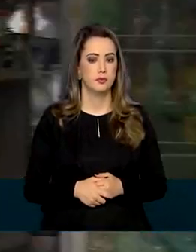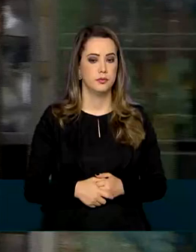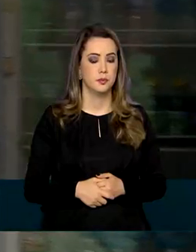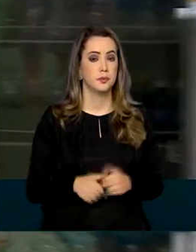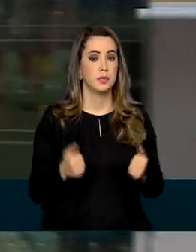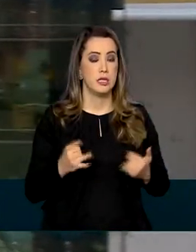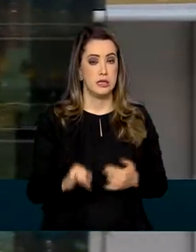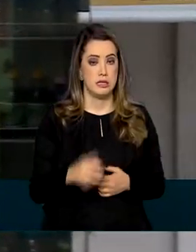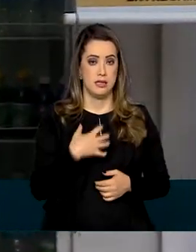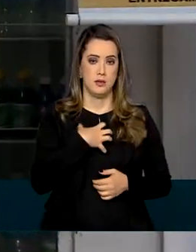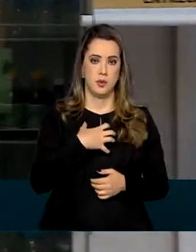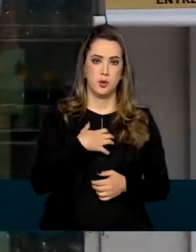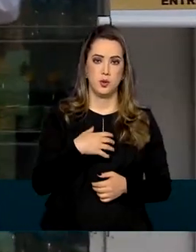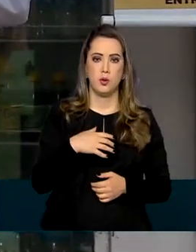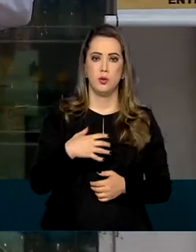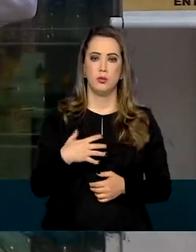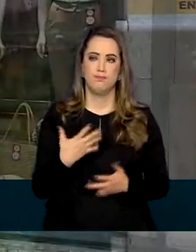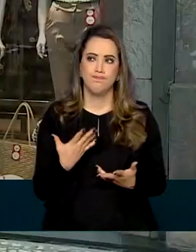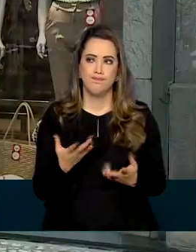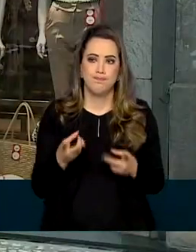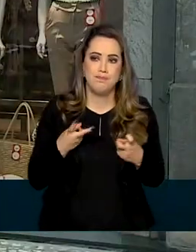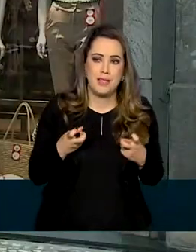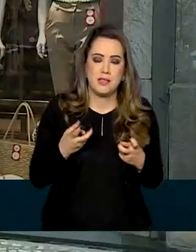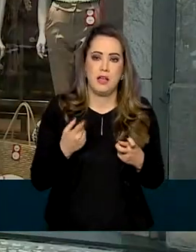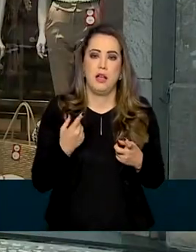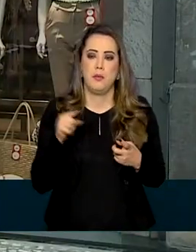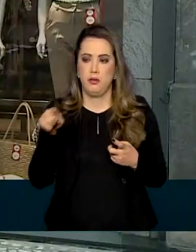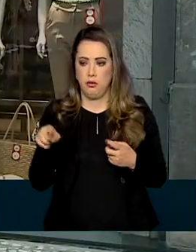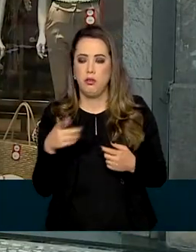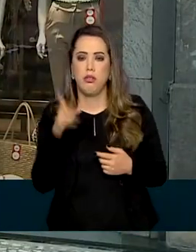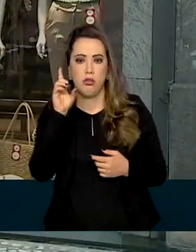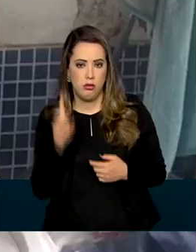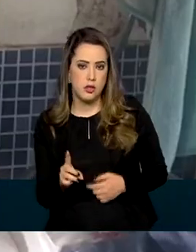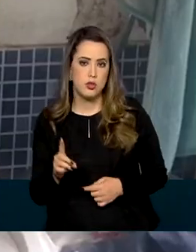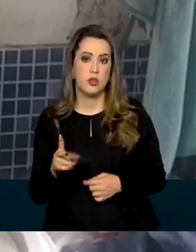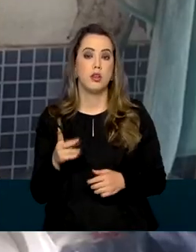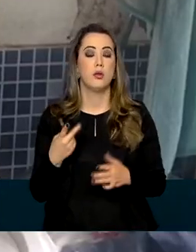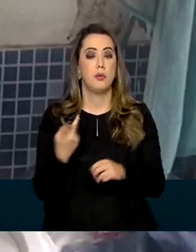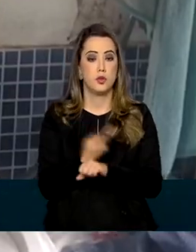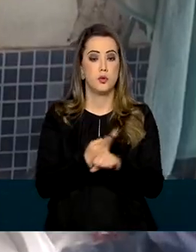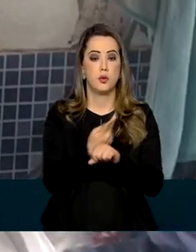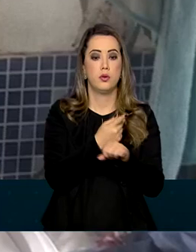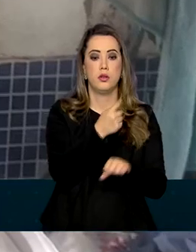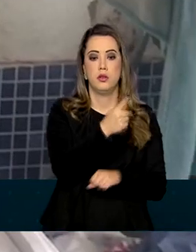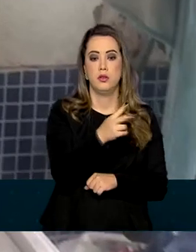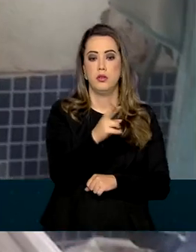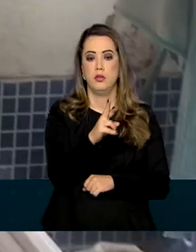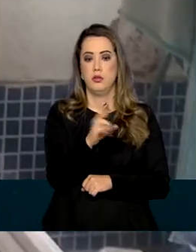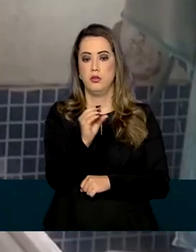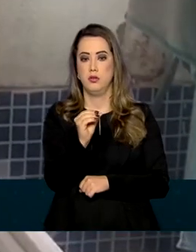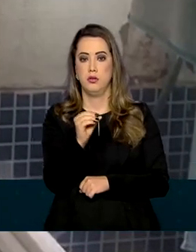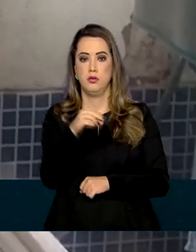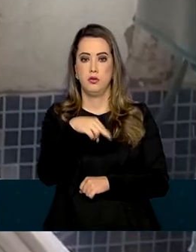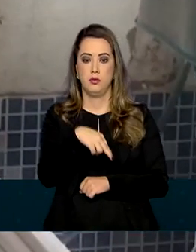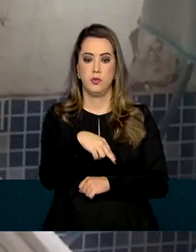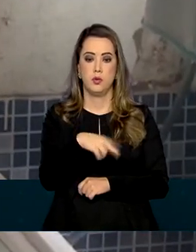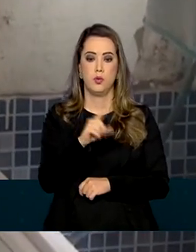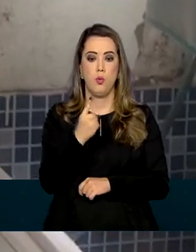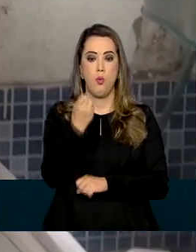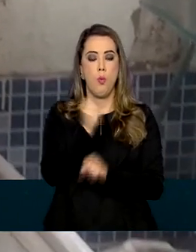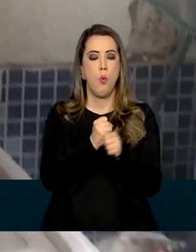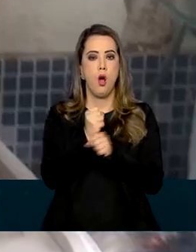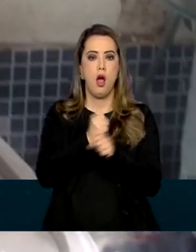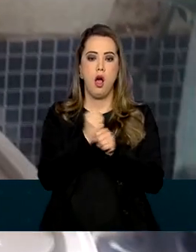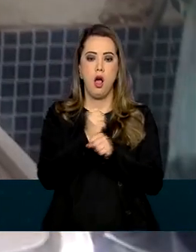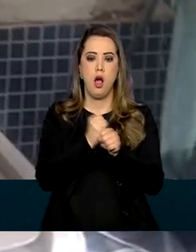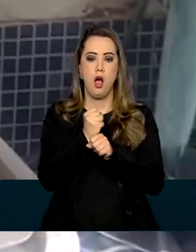sinta lesado, ele pode também procurar o PROCON de seu estado. Foi o que fez a Maria do Socorro, após um ano